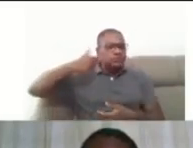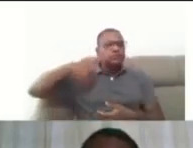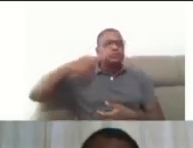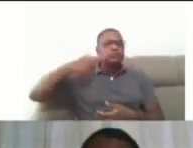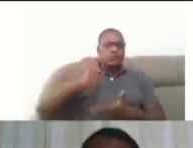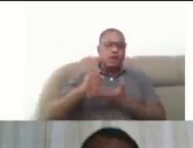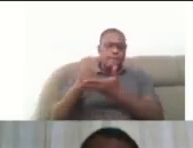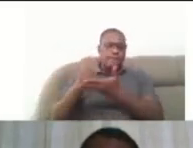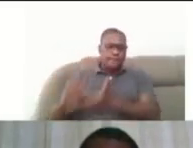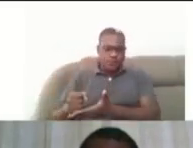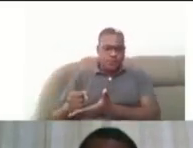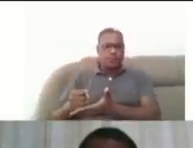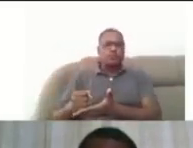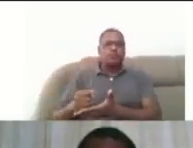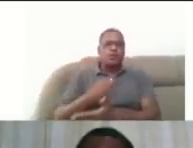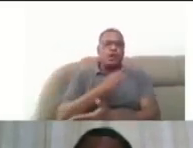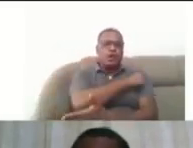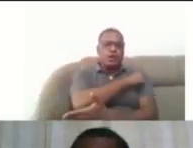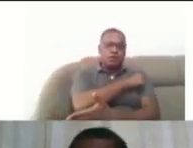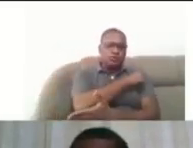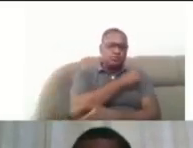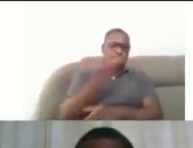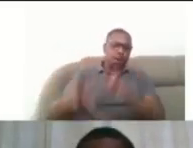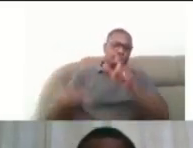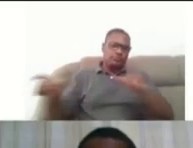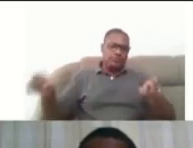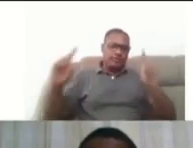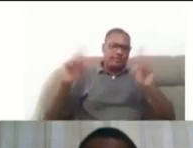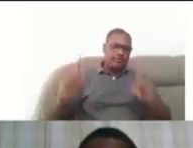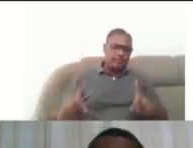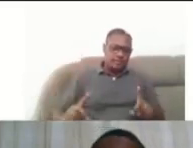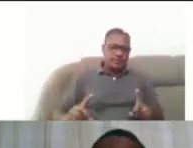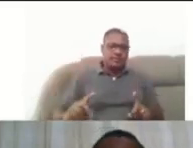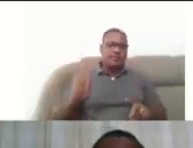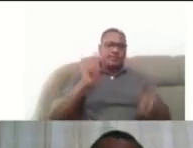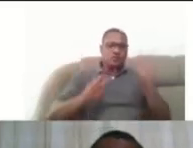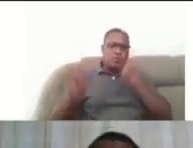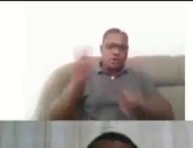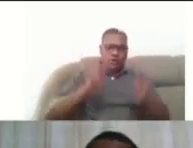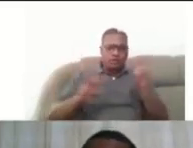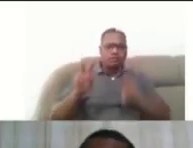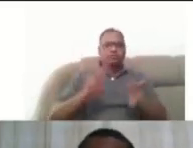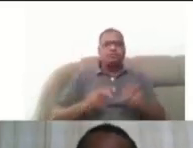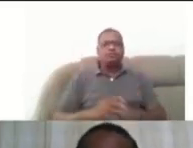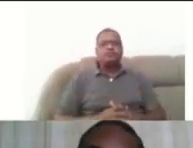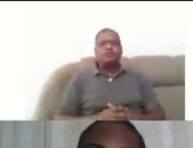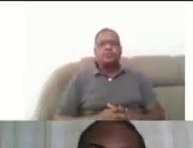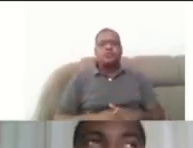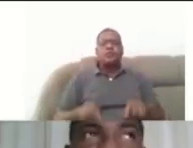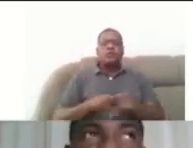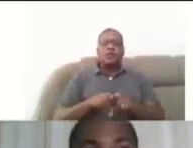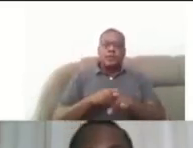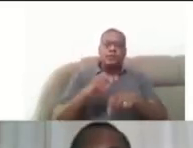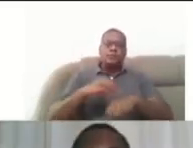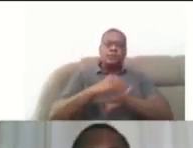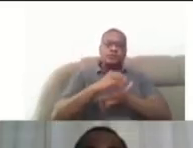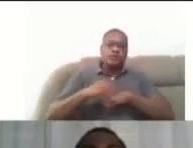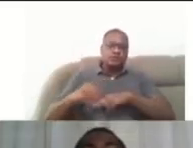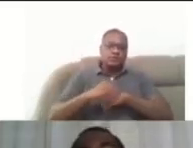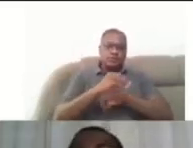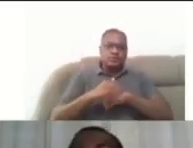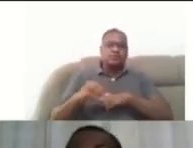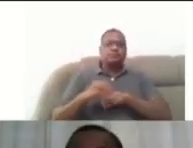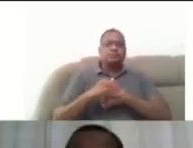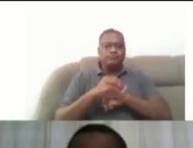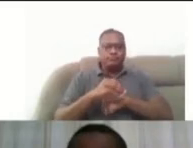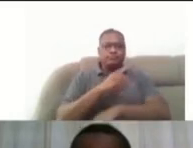alunos com deficiência visual e também deficiência física. Além da mediação pedagógica que é realizada por nossa